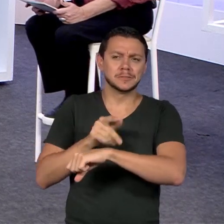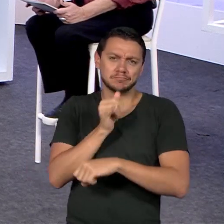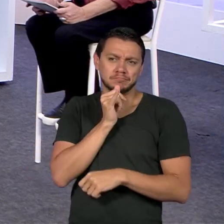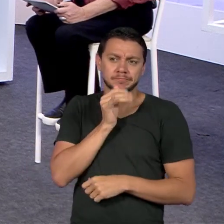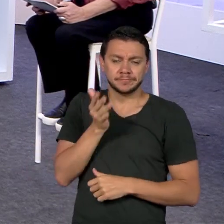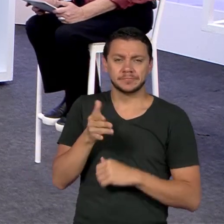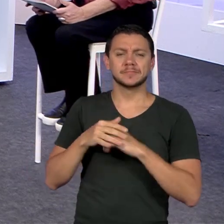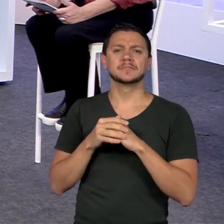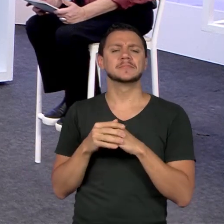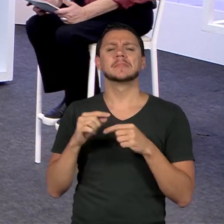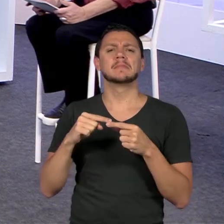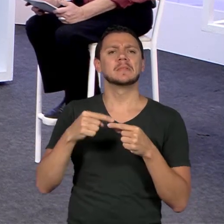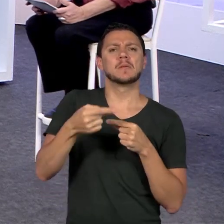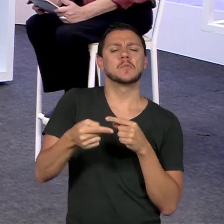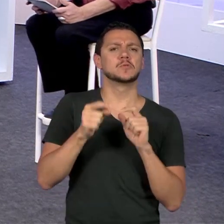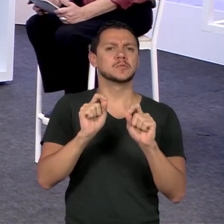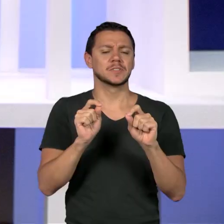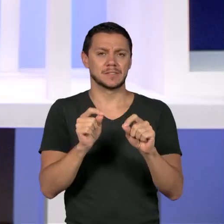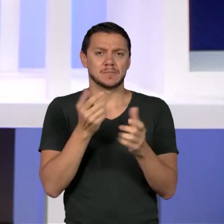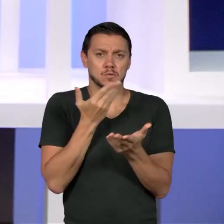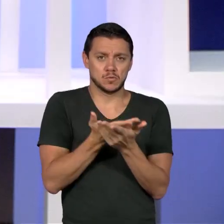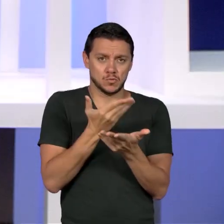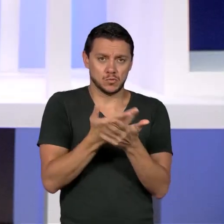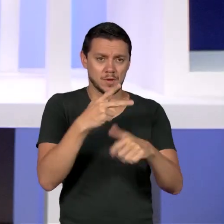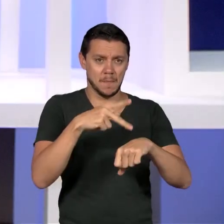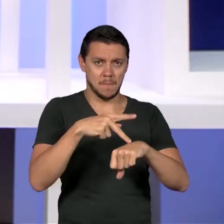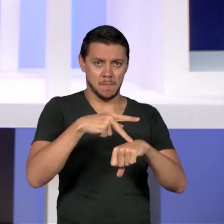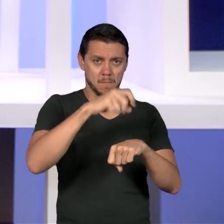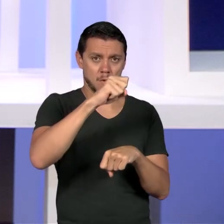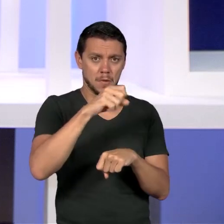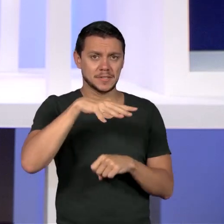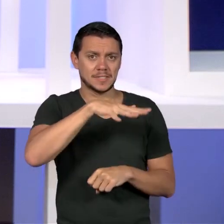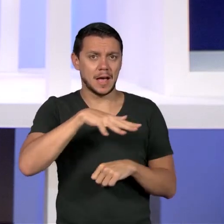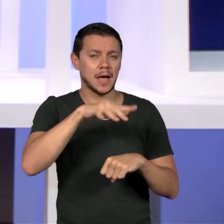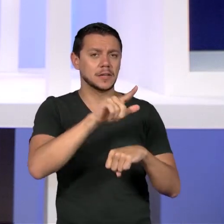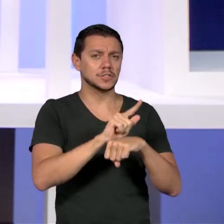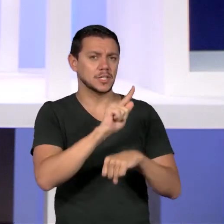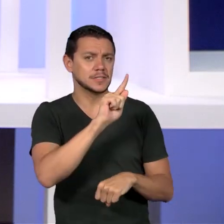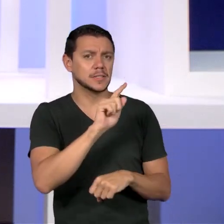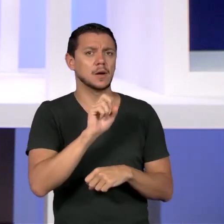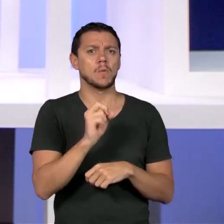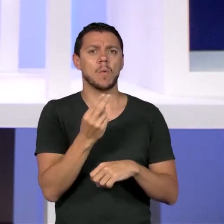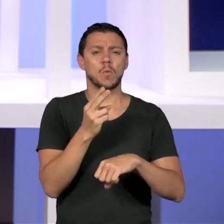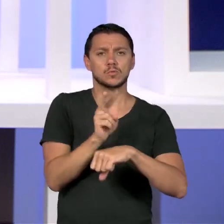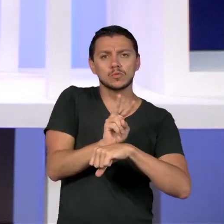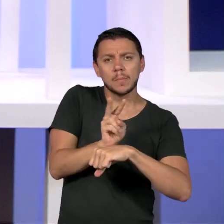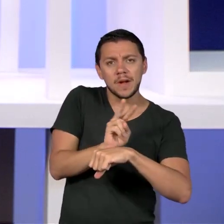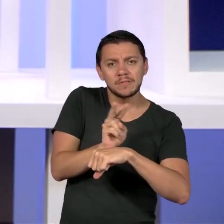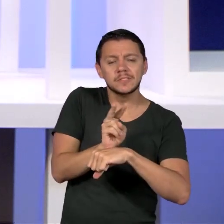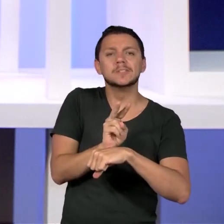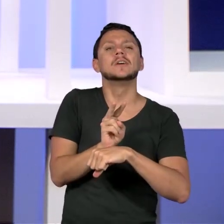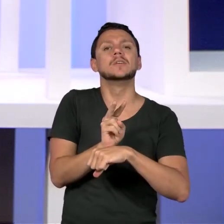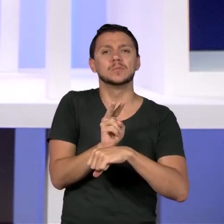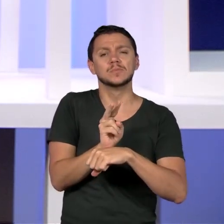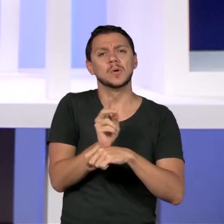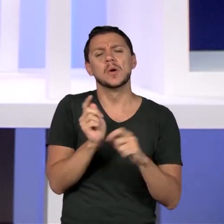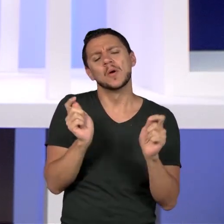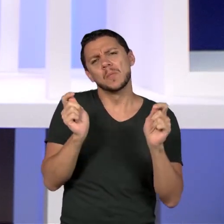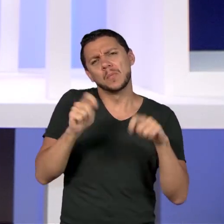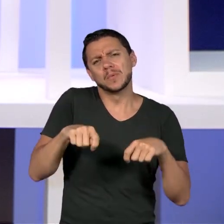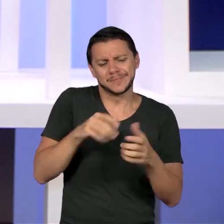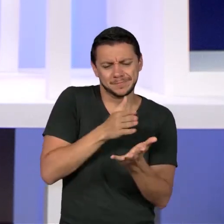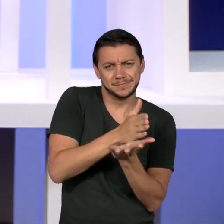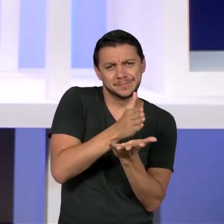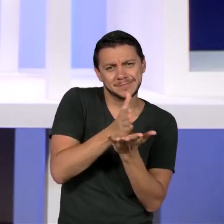lá uma especialização em gestão, em supervisão, há possibilidades várias, mas